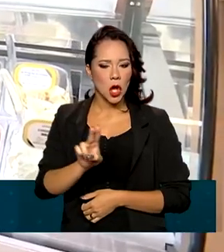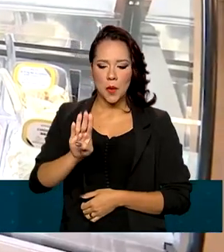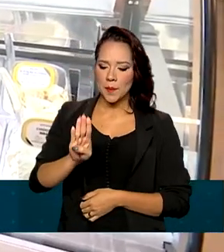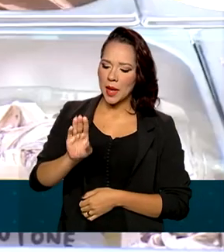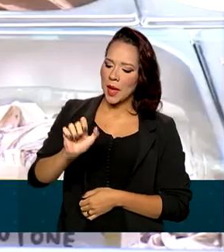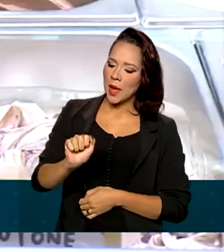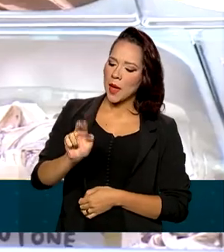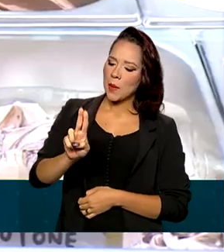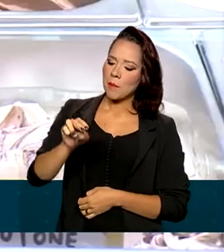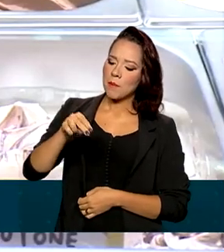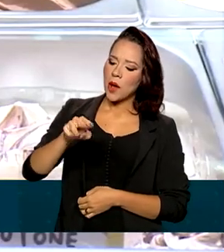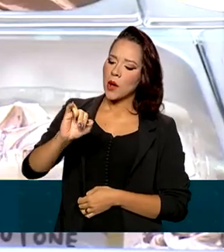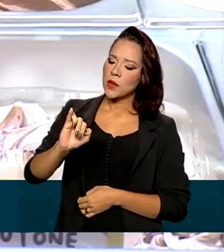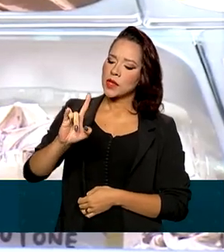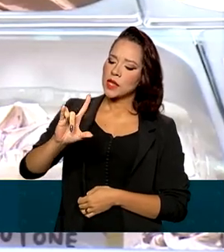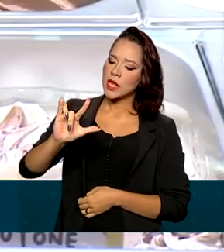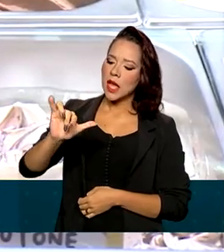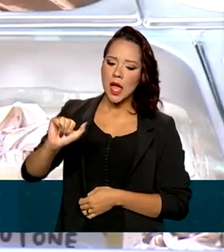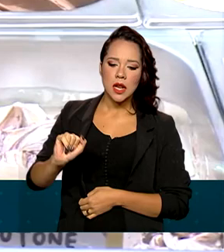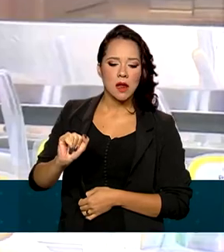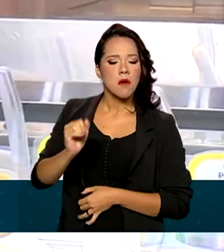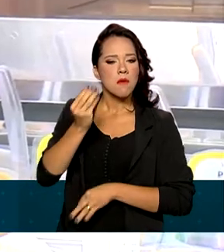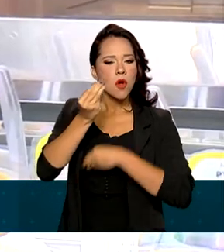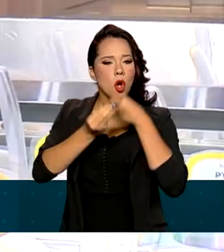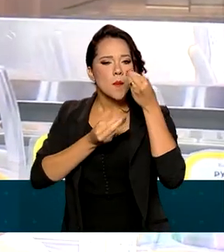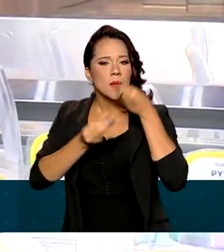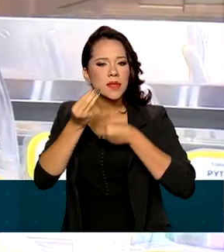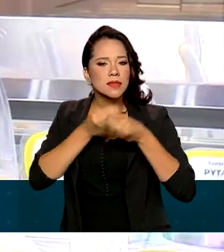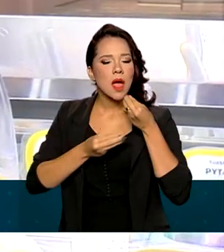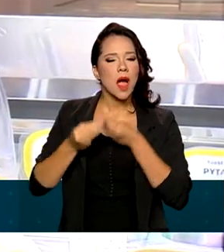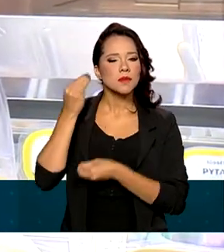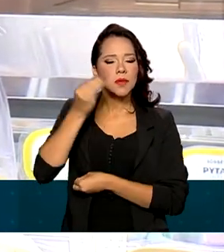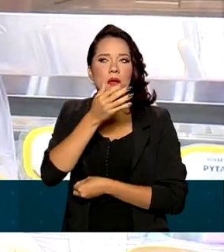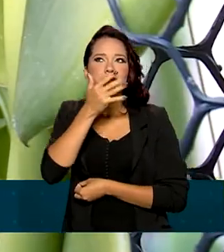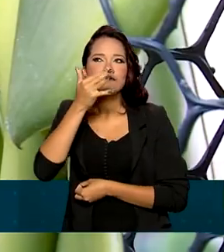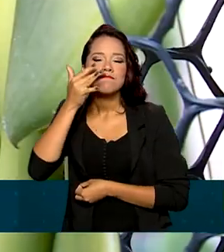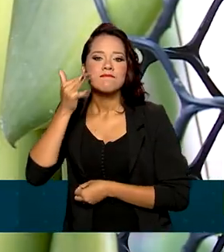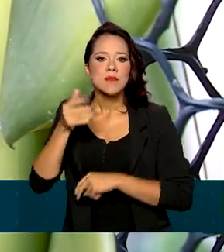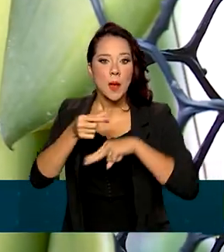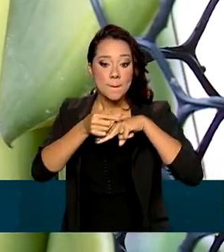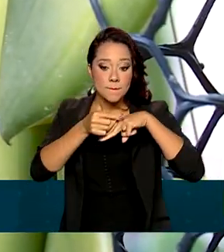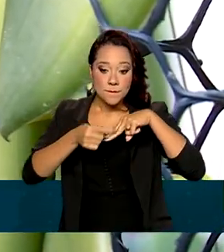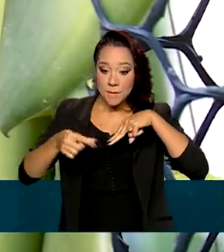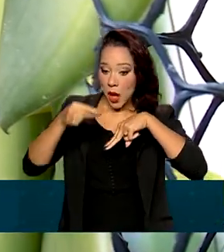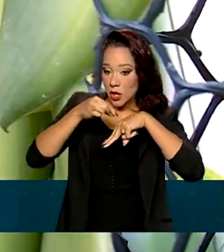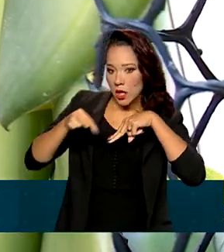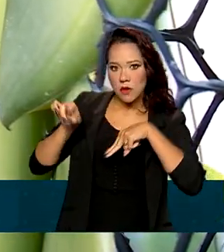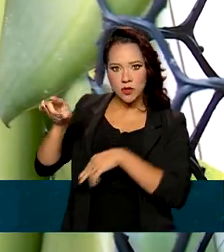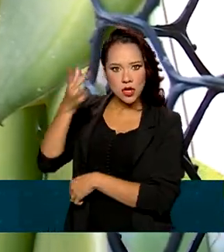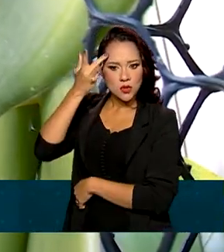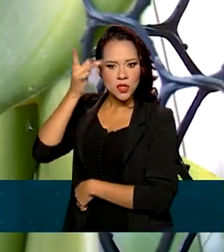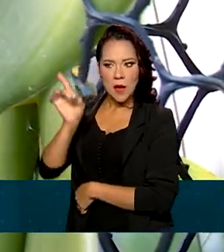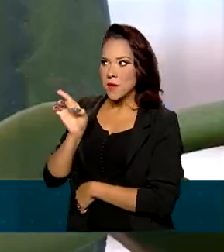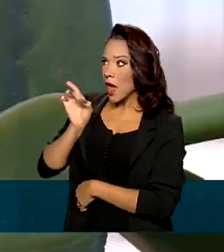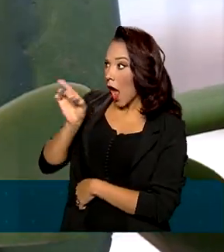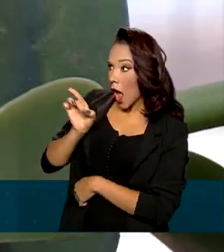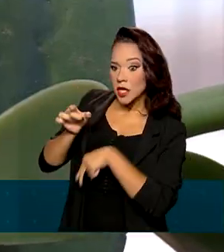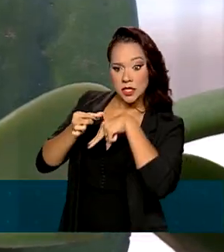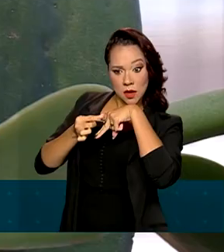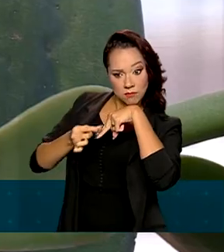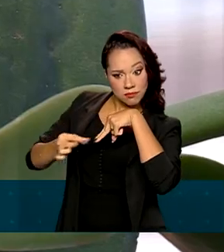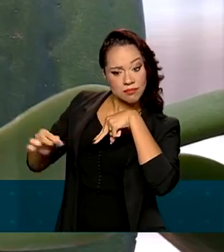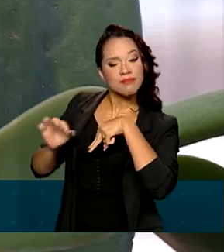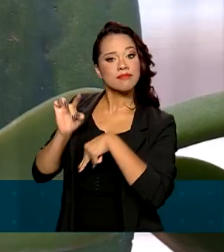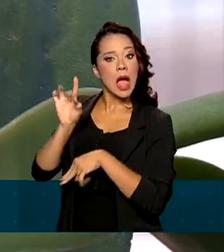ou até mesmo experimentado alimentos com sabor ou cheiro de baunilha. O que talvez você não saiba é que essa